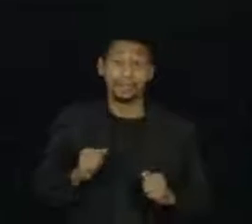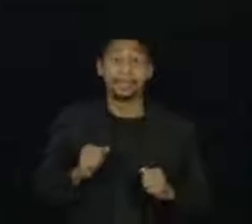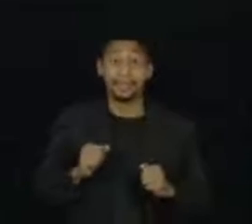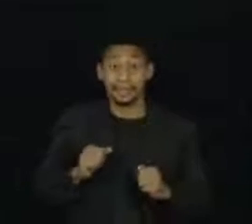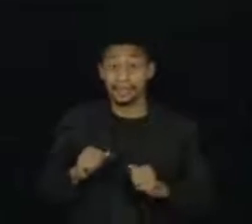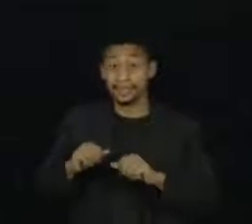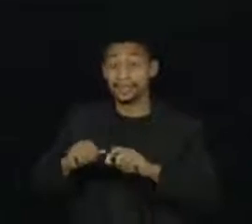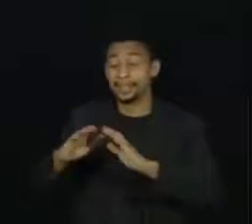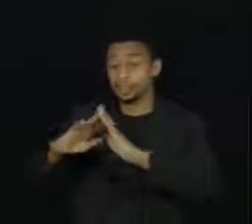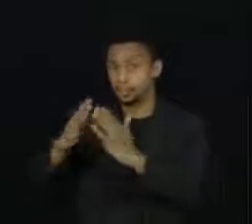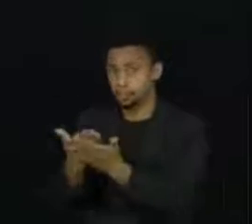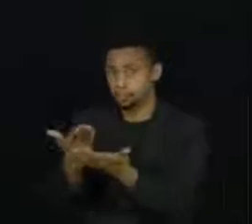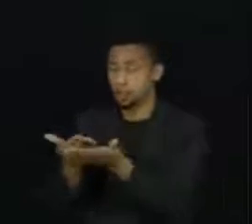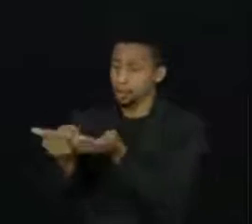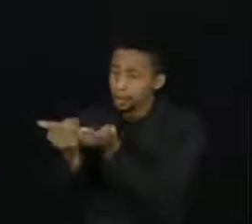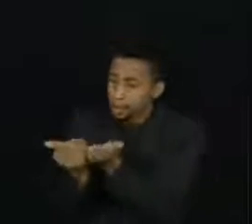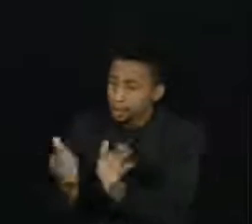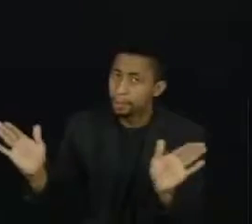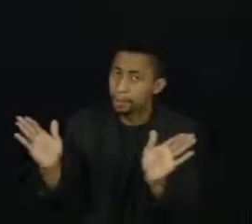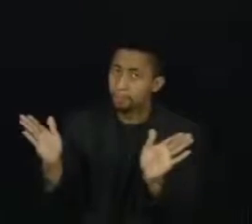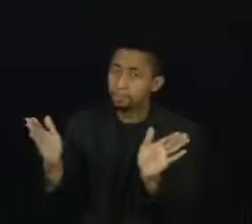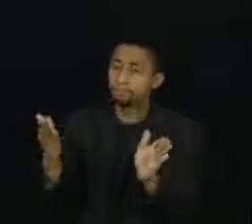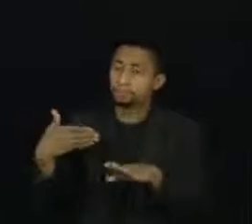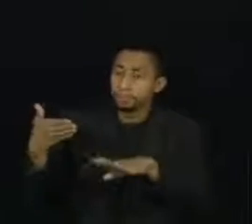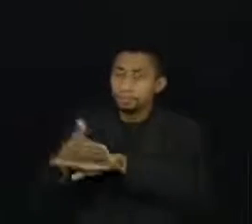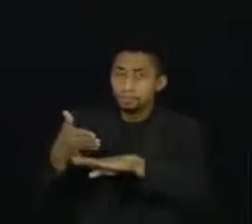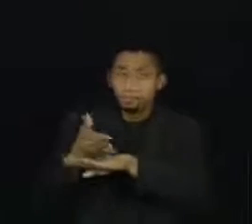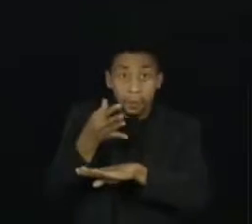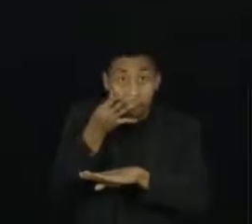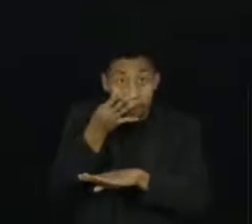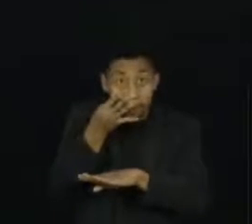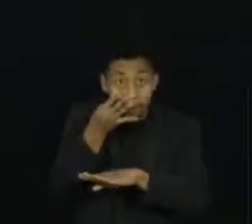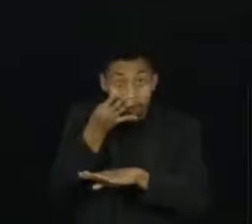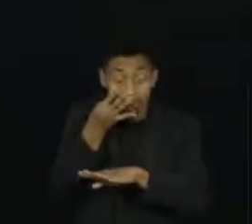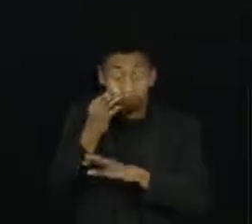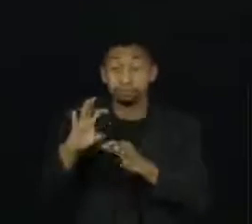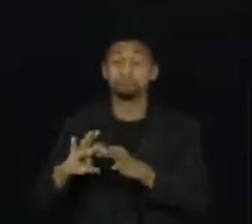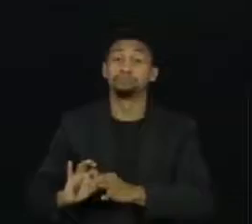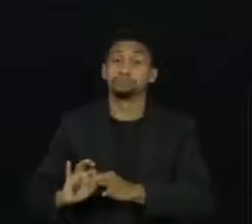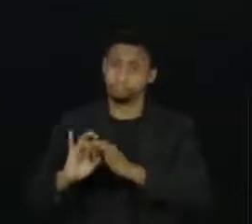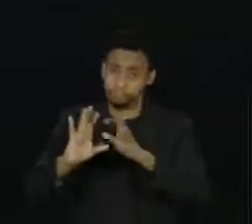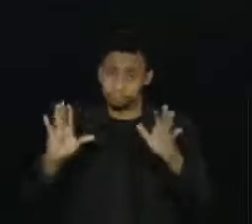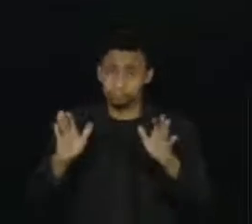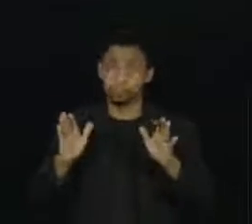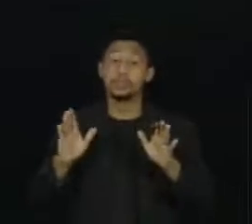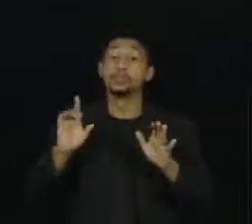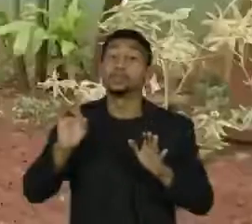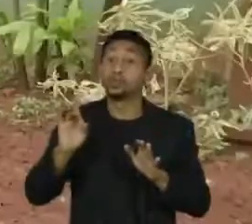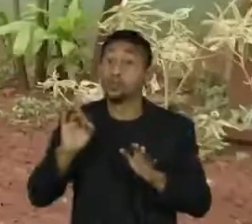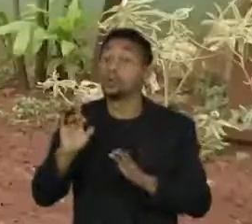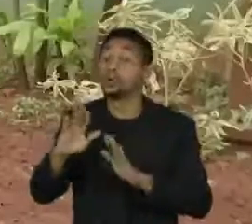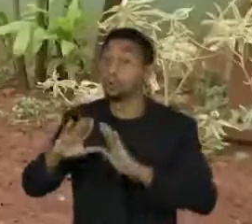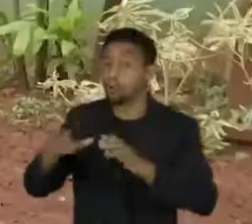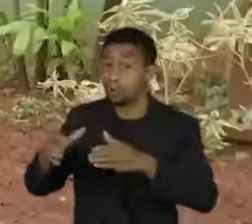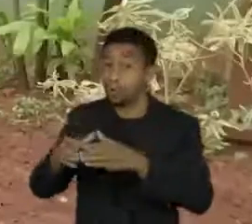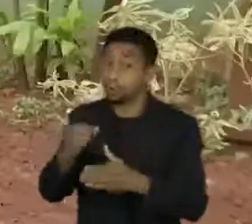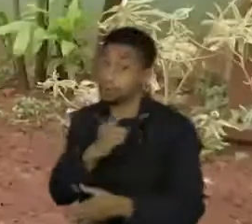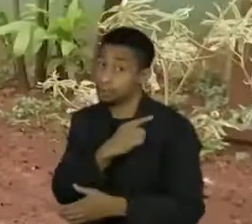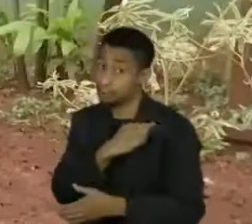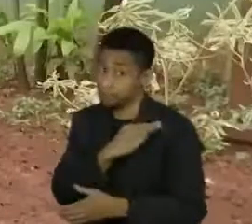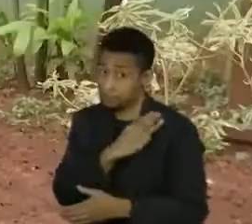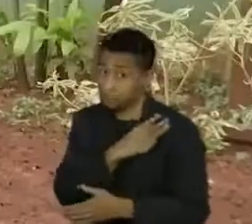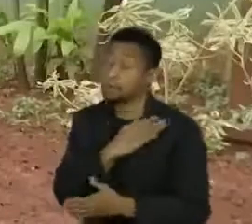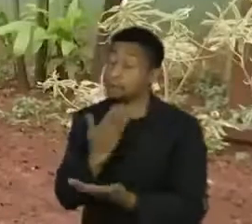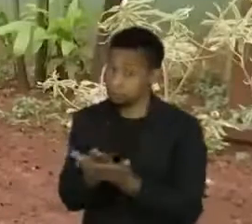do funcionamento das escolas segue o mesmo. Aulas presenciais estão autorizadas apenas para o ensino médio. Para o ensino